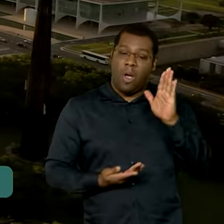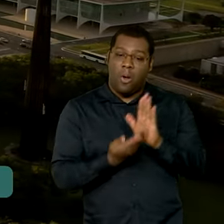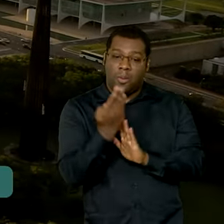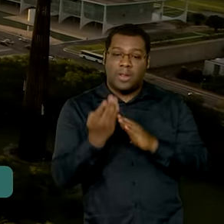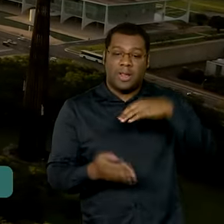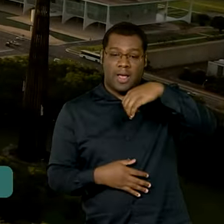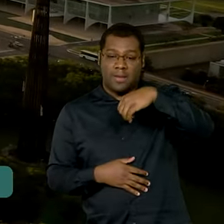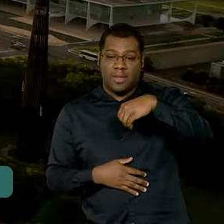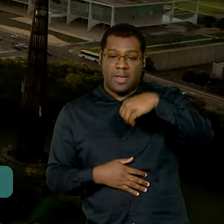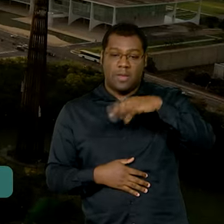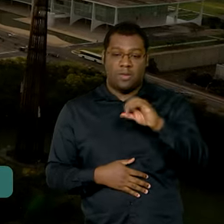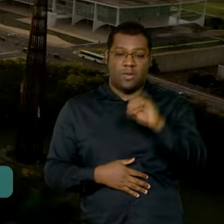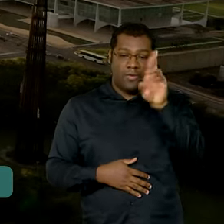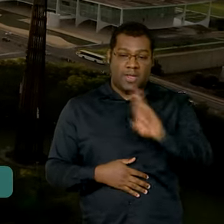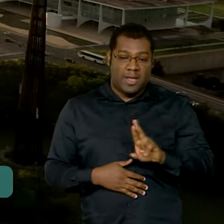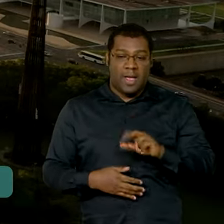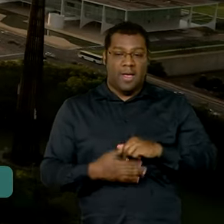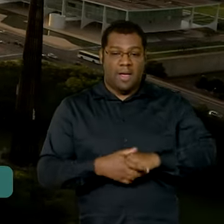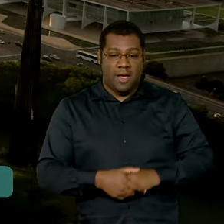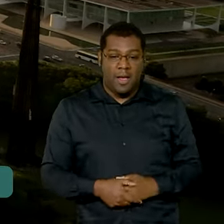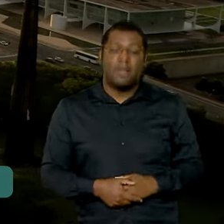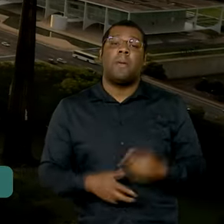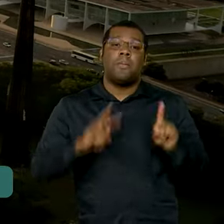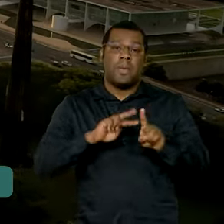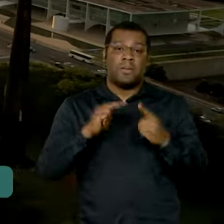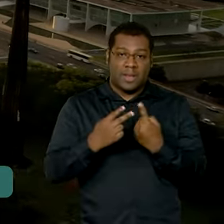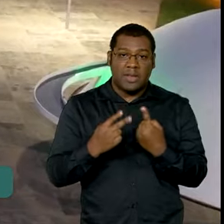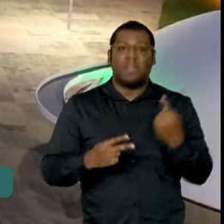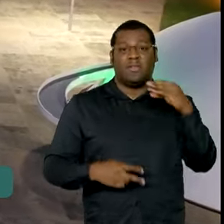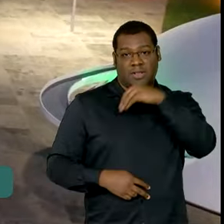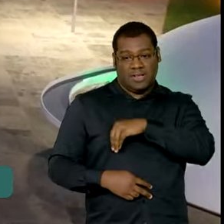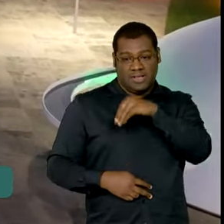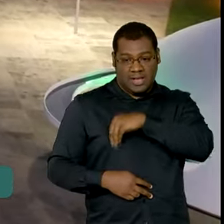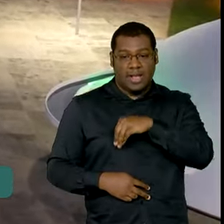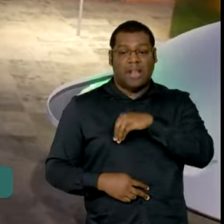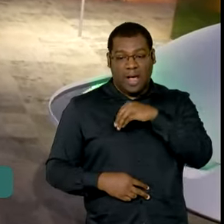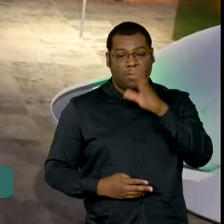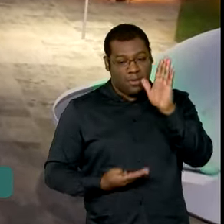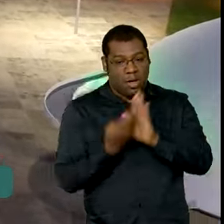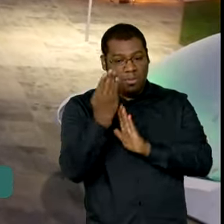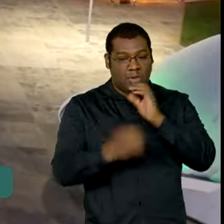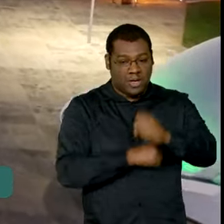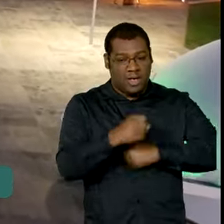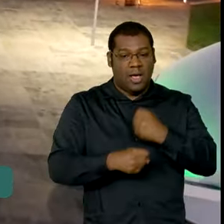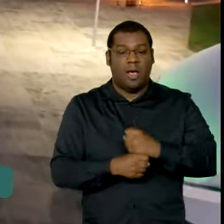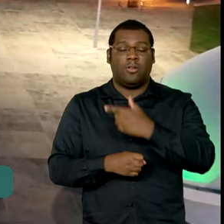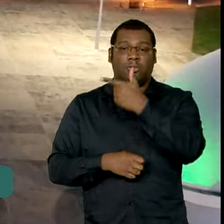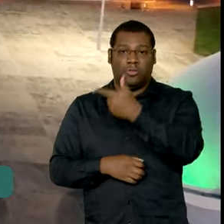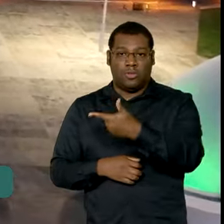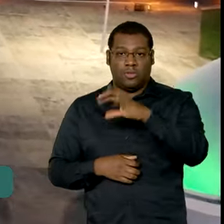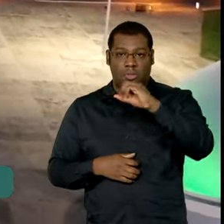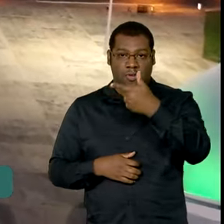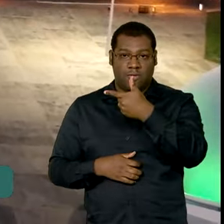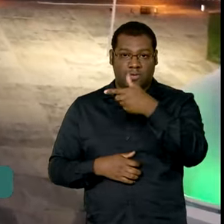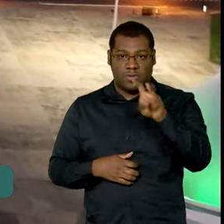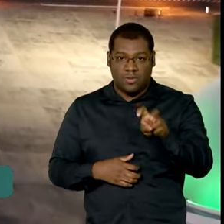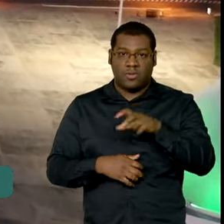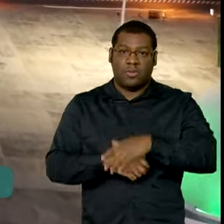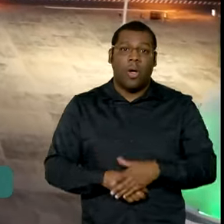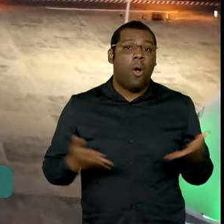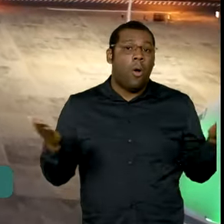que prevê o governo para o salário mínimo em 2025. Assim, o valor deve passar dos atuais R$ 1